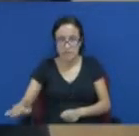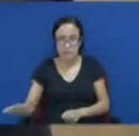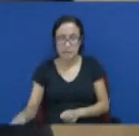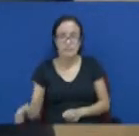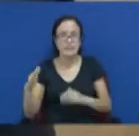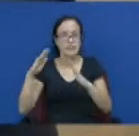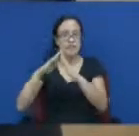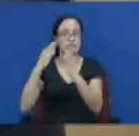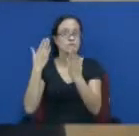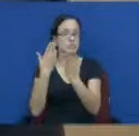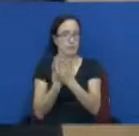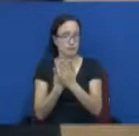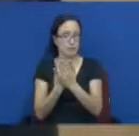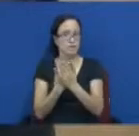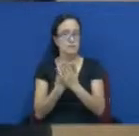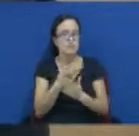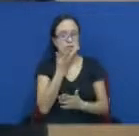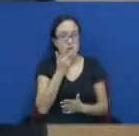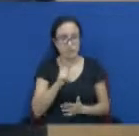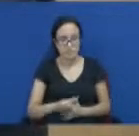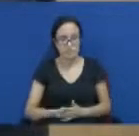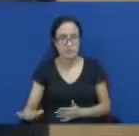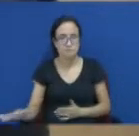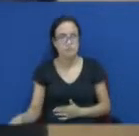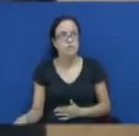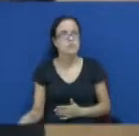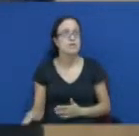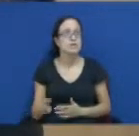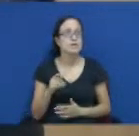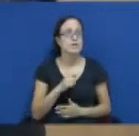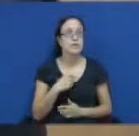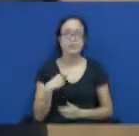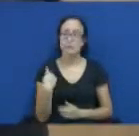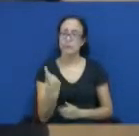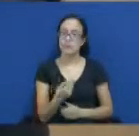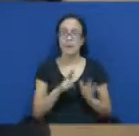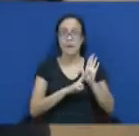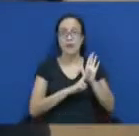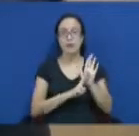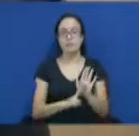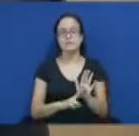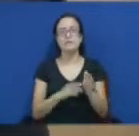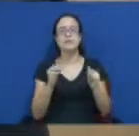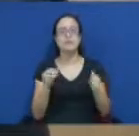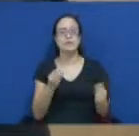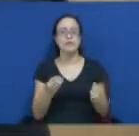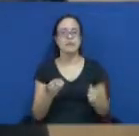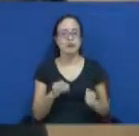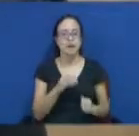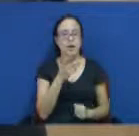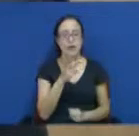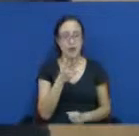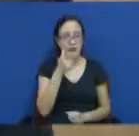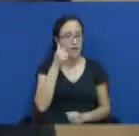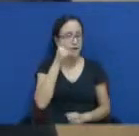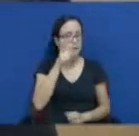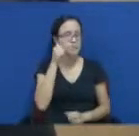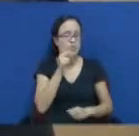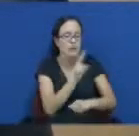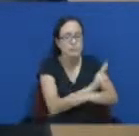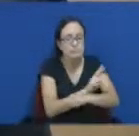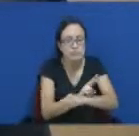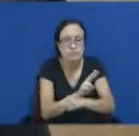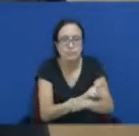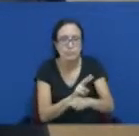da comissão tirada no seminário pela luta das monitoras no Sindicel. Nós